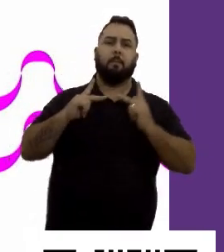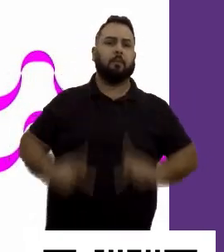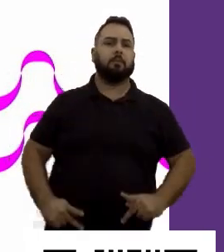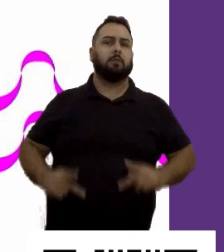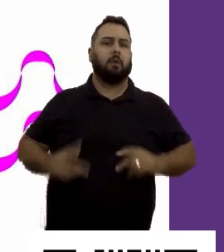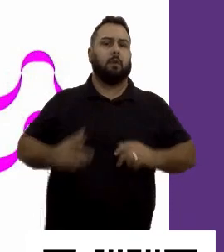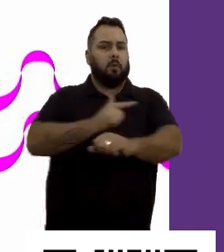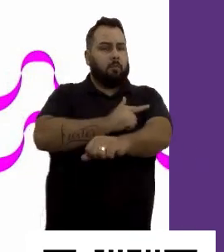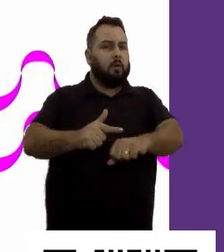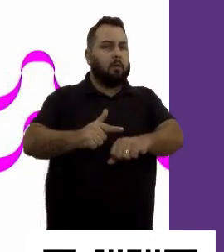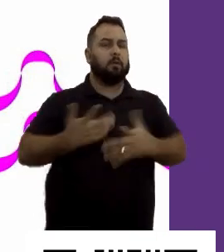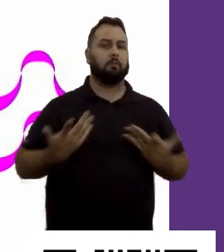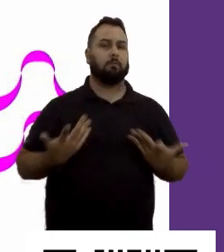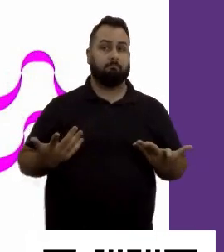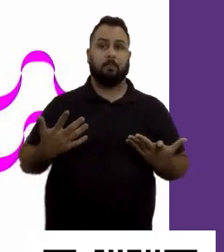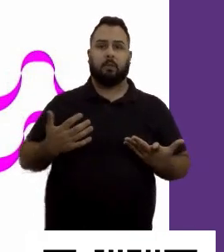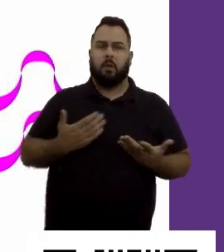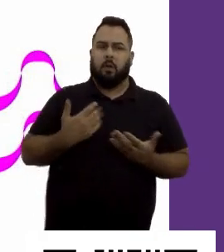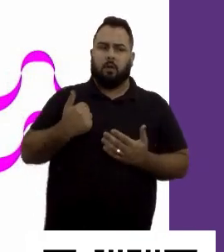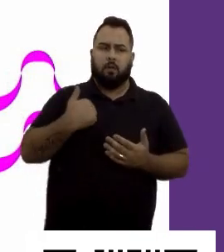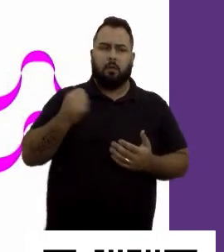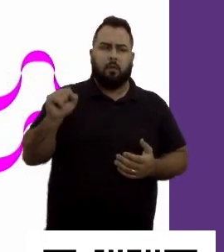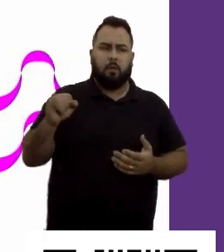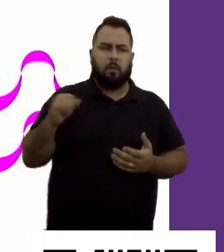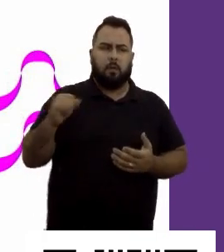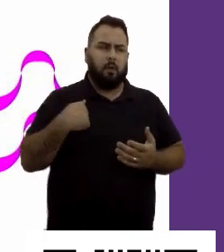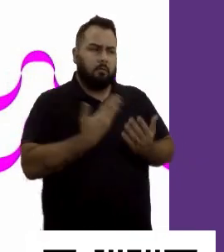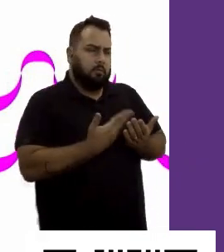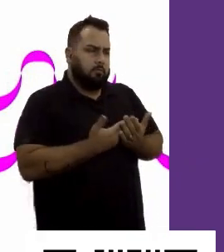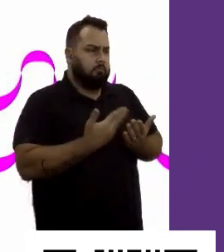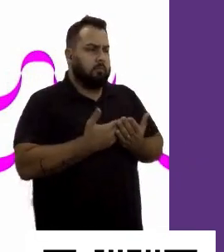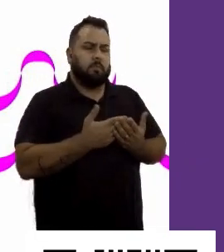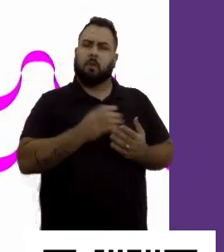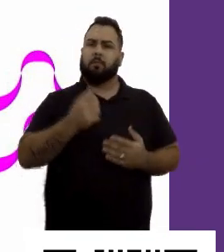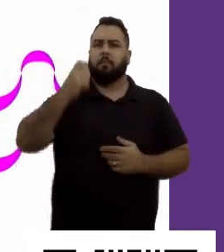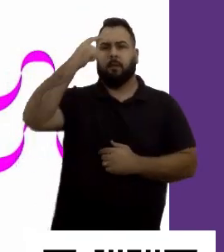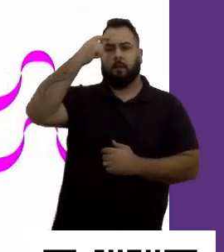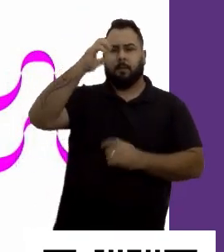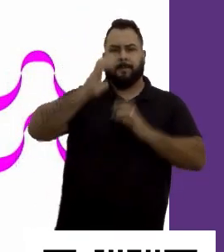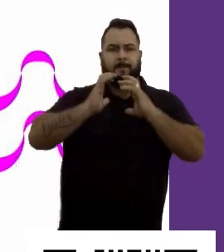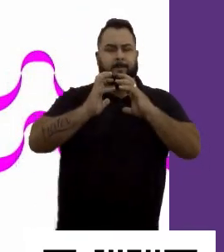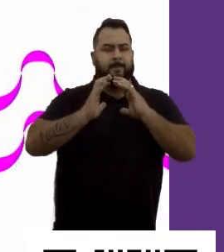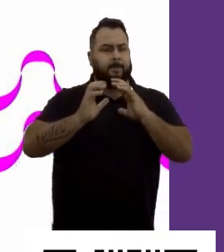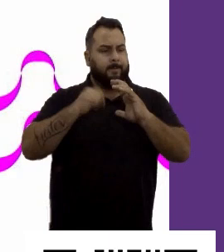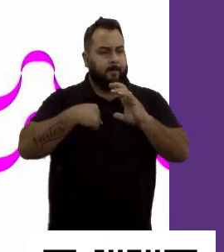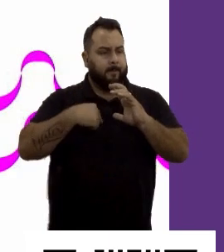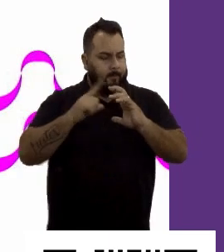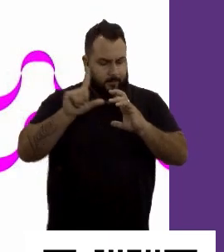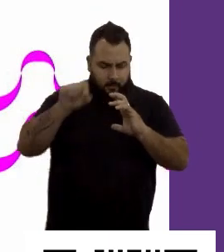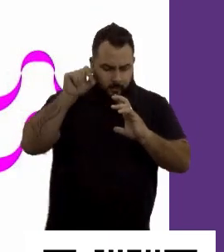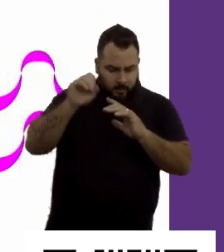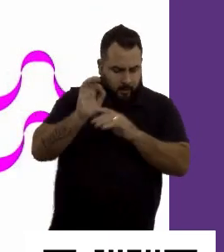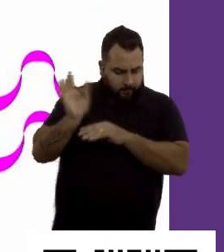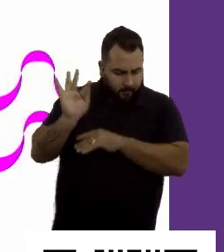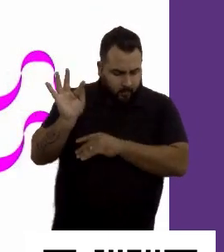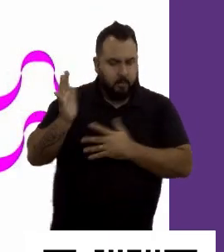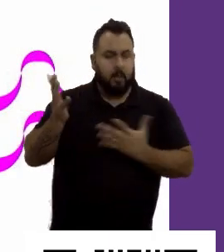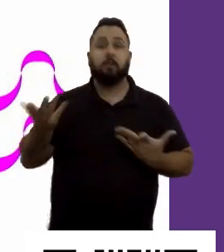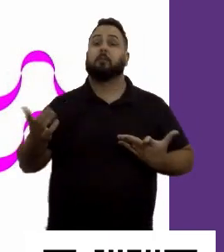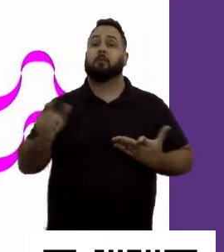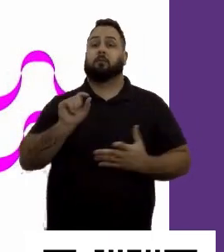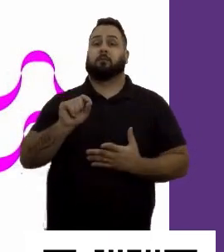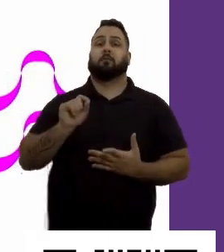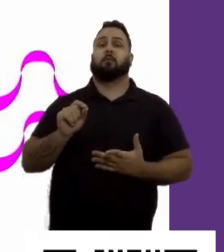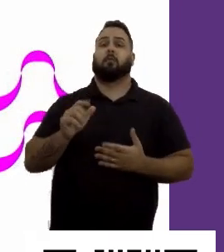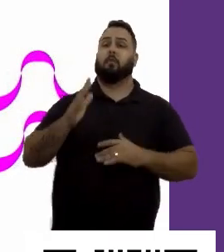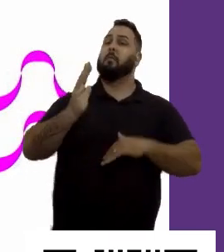de estudo, se eu ainda sou estudante, eu estou pensando o que eu vou optar na minha faculdade, que curso que eu vou fazer, qual é a carreira que